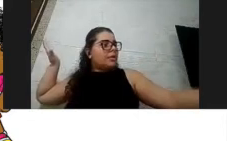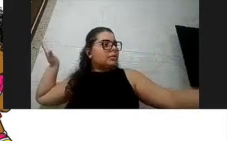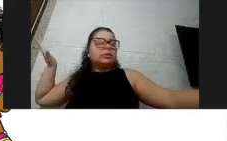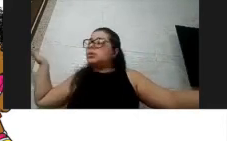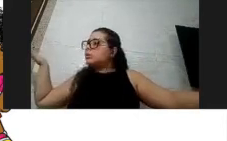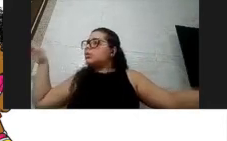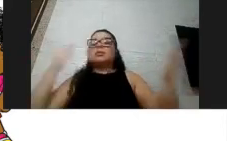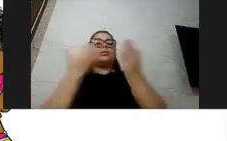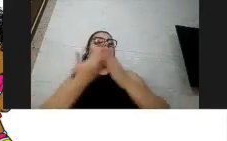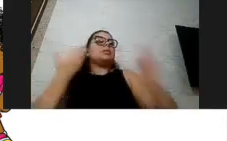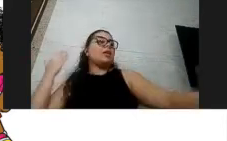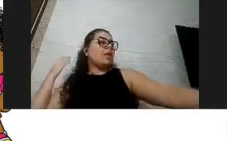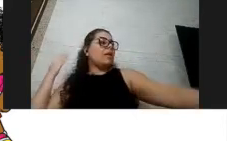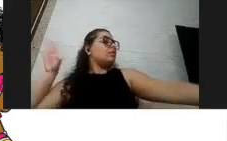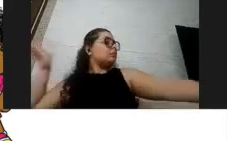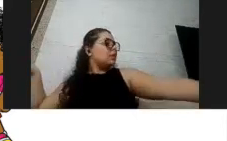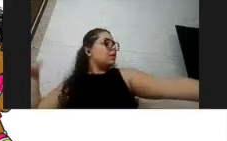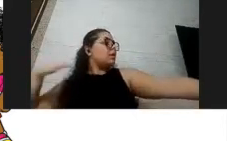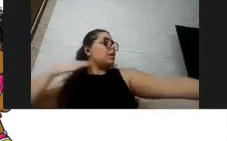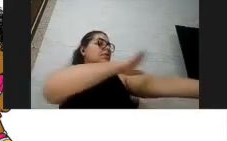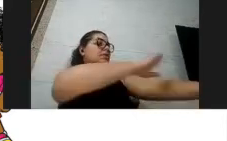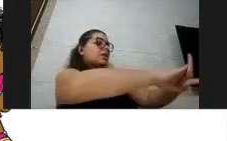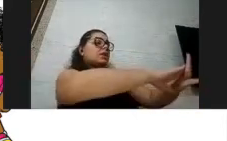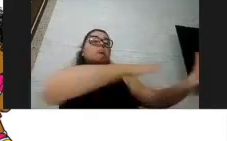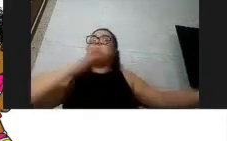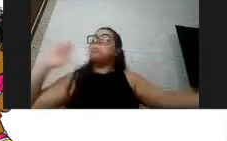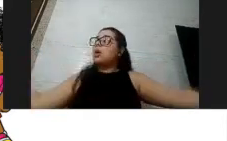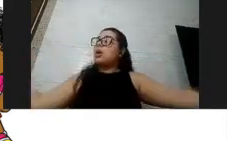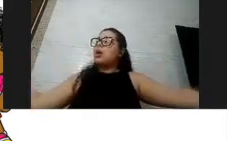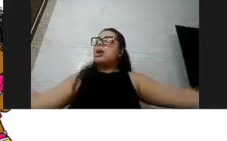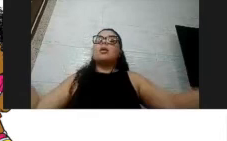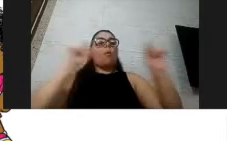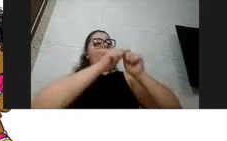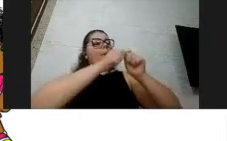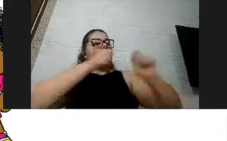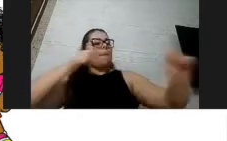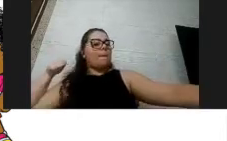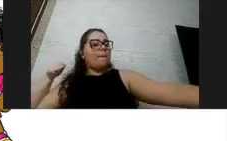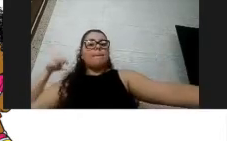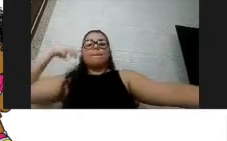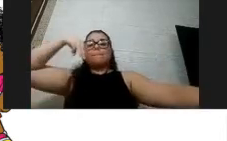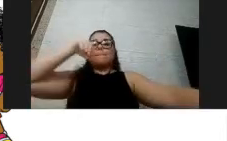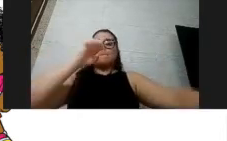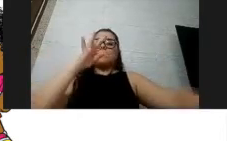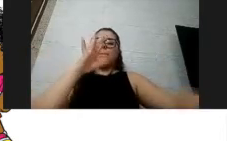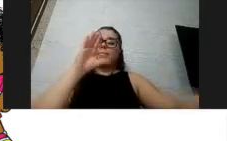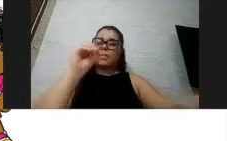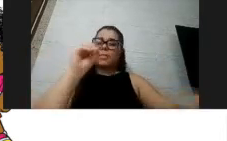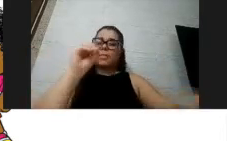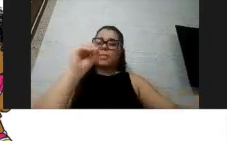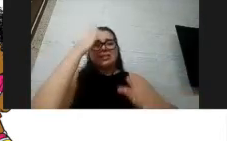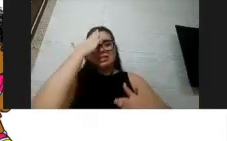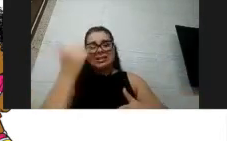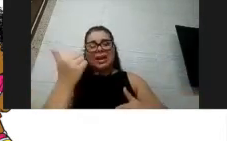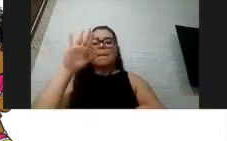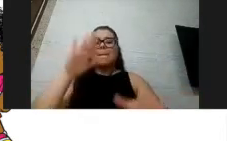dependendo do tamanho, obviamente, da pessoa, mas se você abrir os seus dois braços retos, você vai ter mais ou menos essa